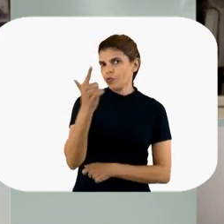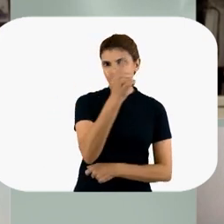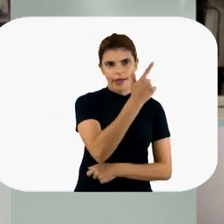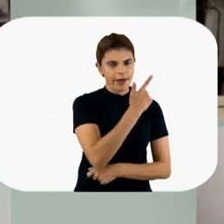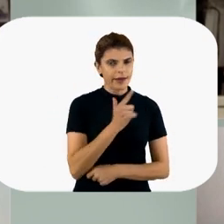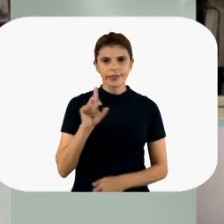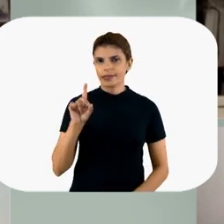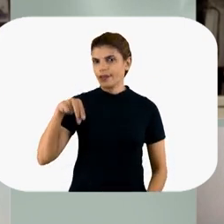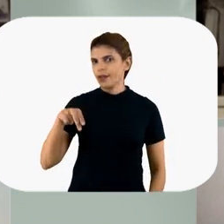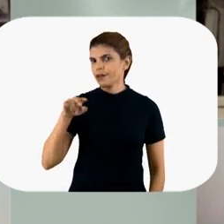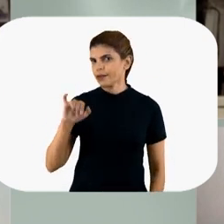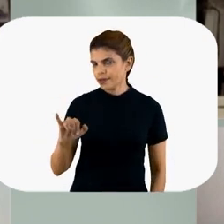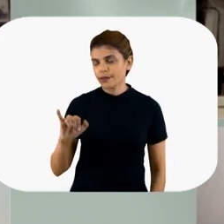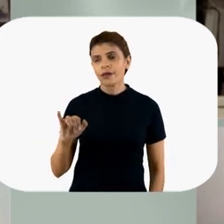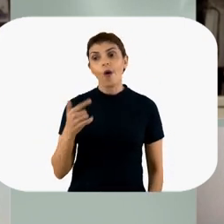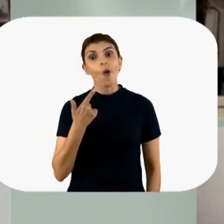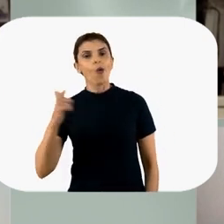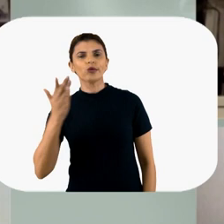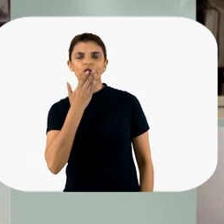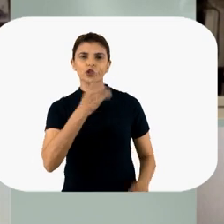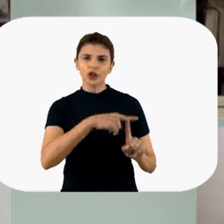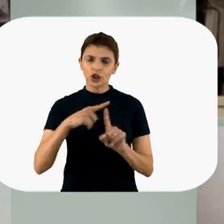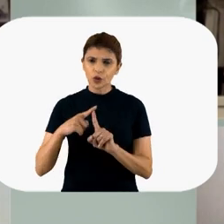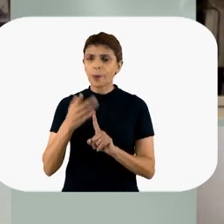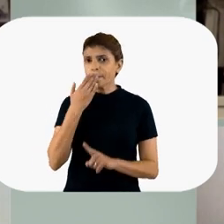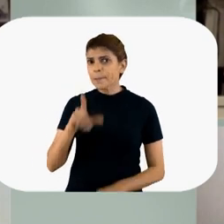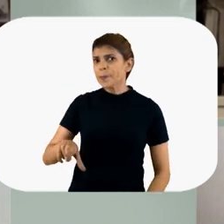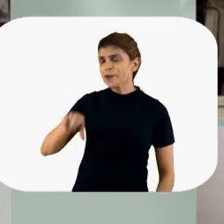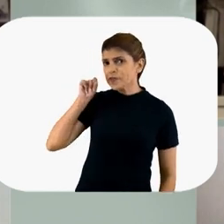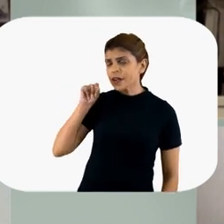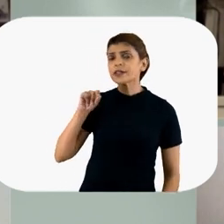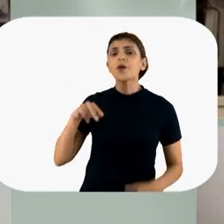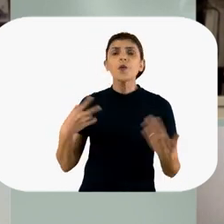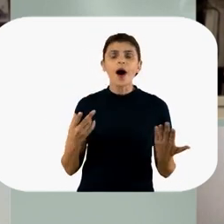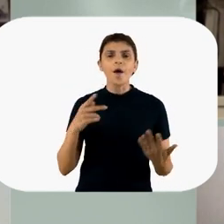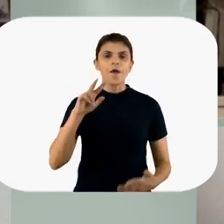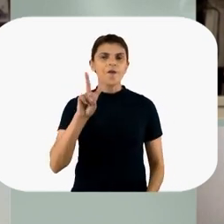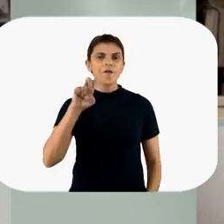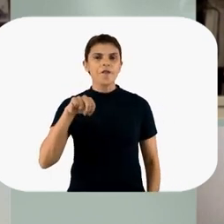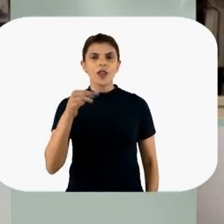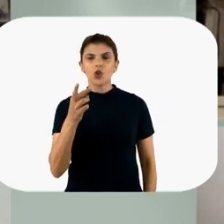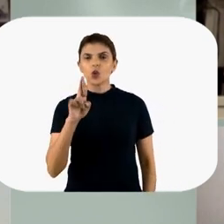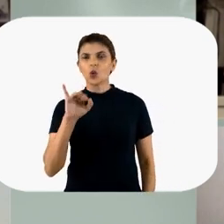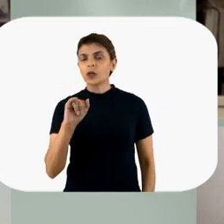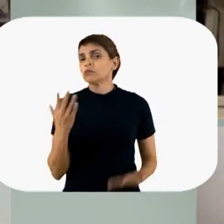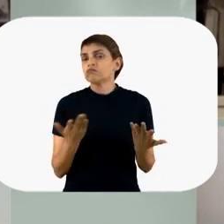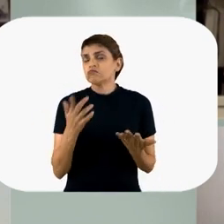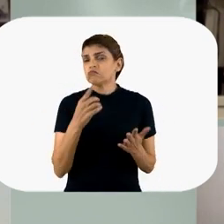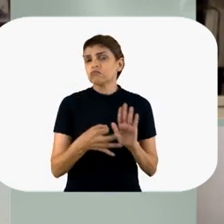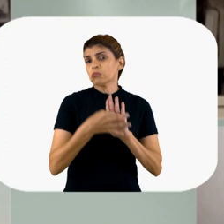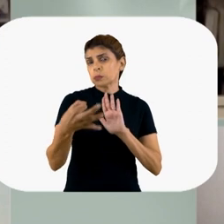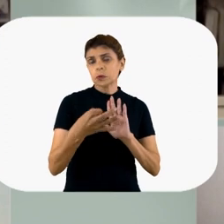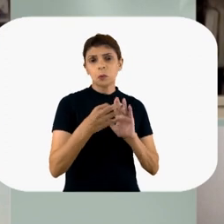vai ter BNI ou outra possibilidade. Então, você tem uma preferência para o catéter ou para o Venturi nesses pacientes?